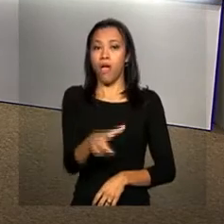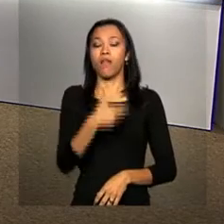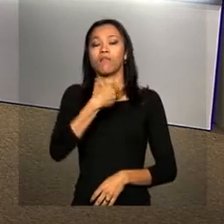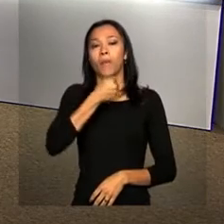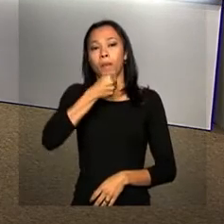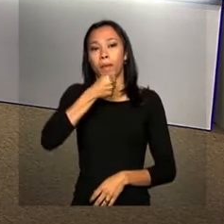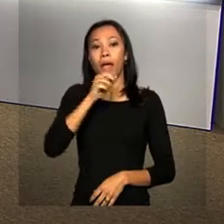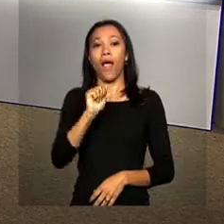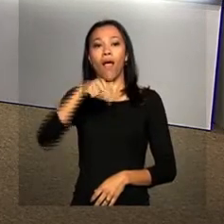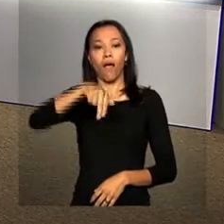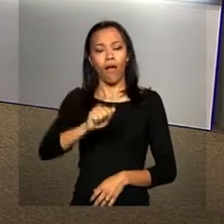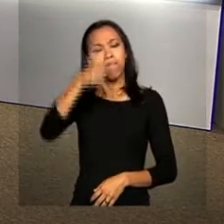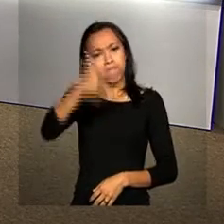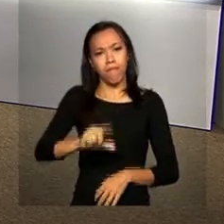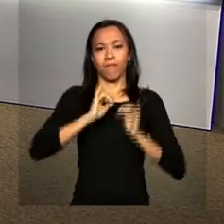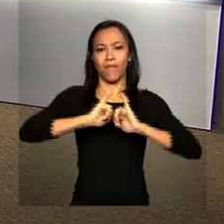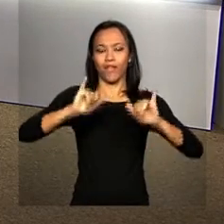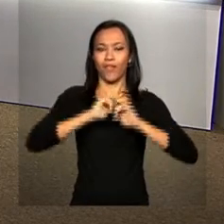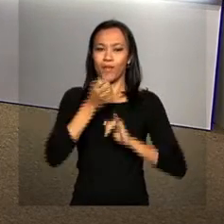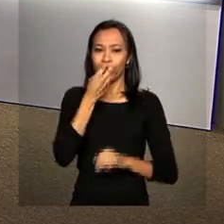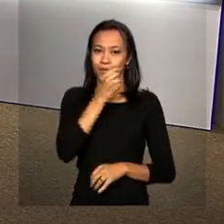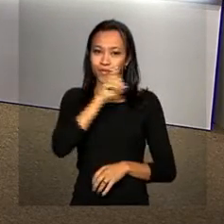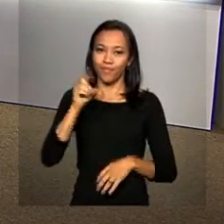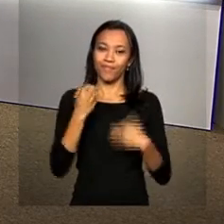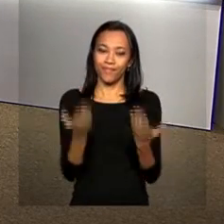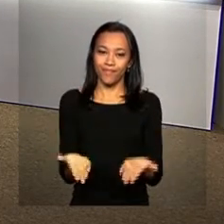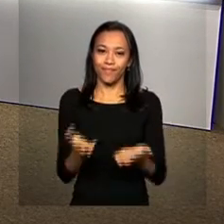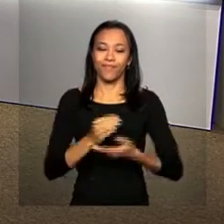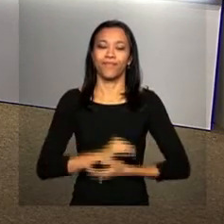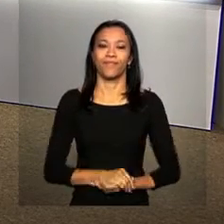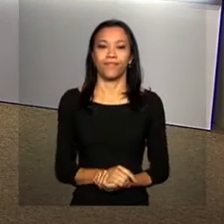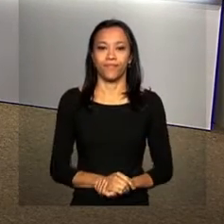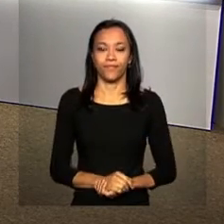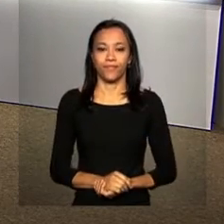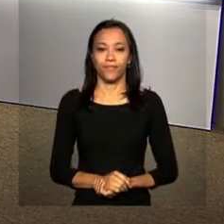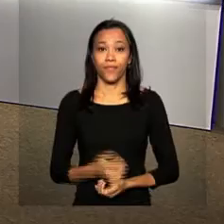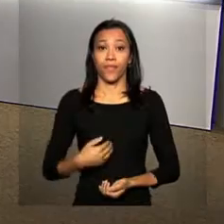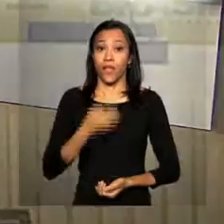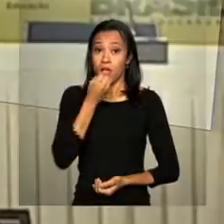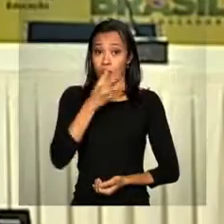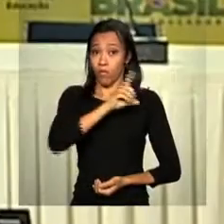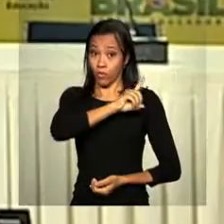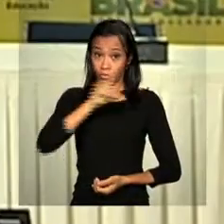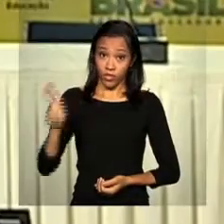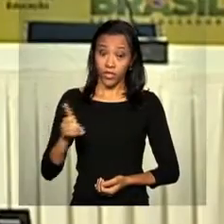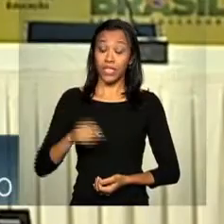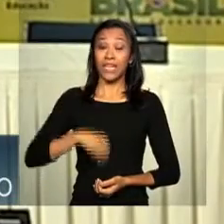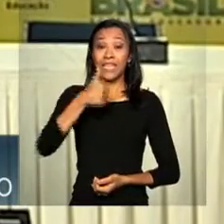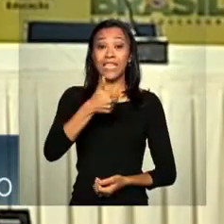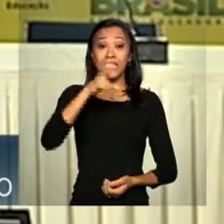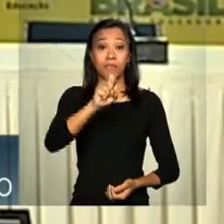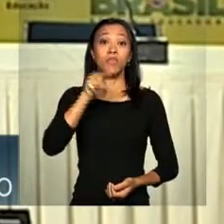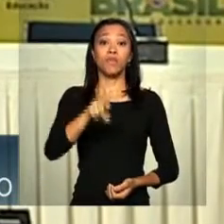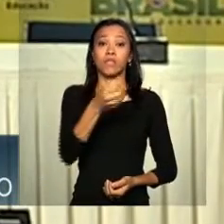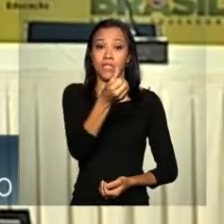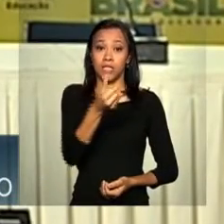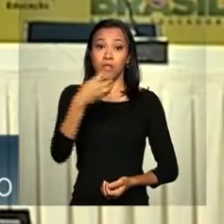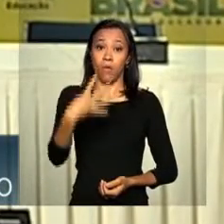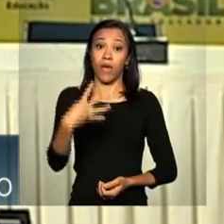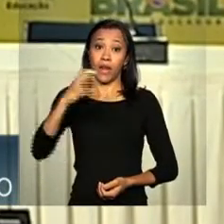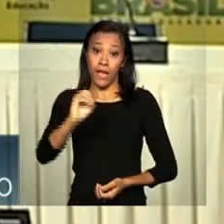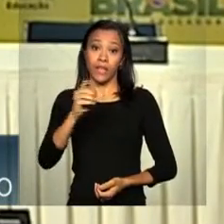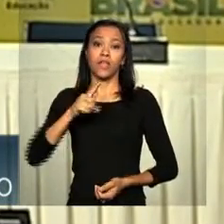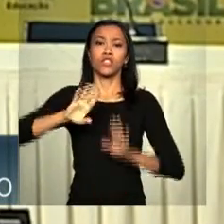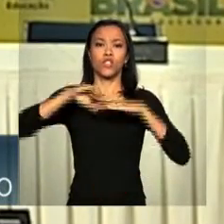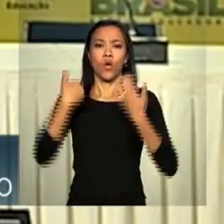Salles e ela tem mais informações. Bom dia, Ana Gabriela. Bom dia, Daniele. 15.640 escolas